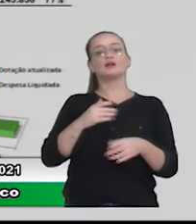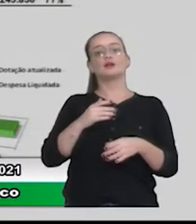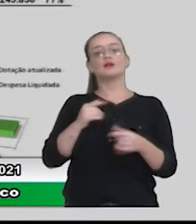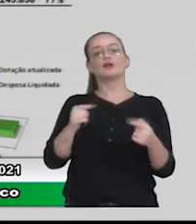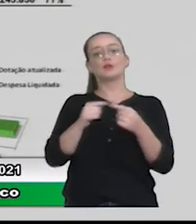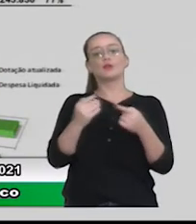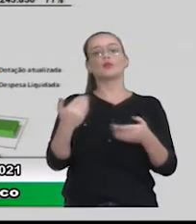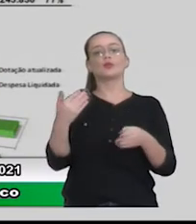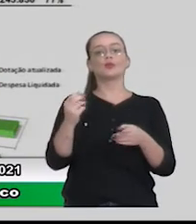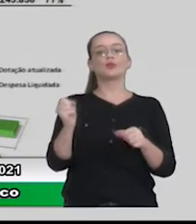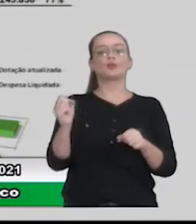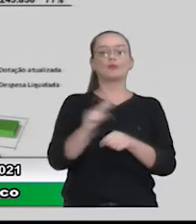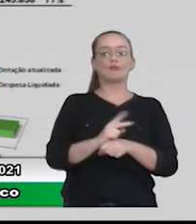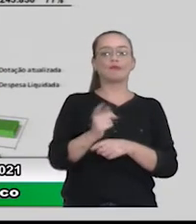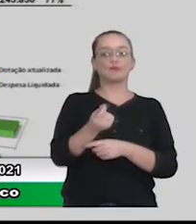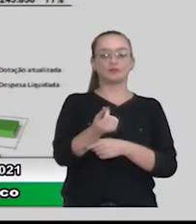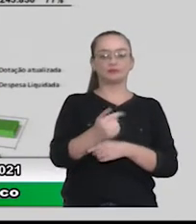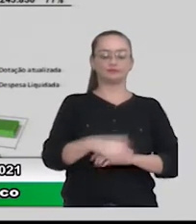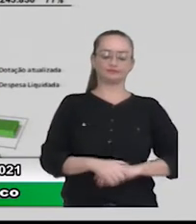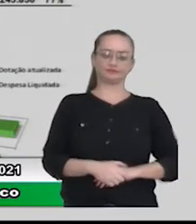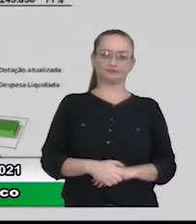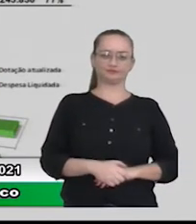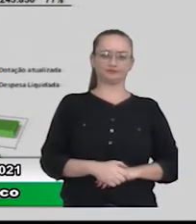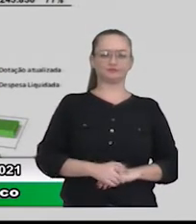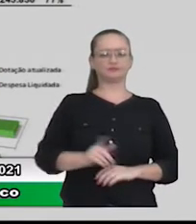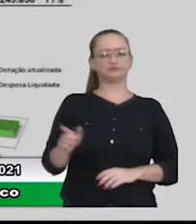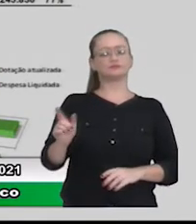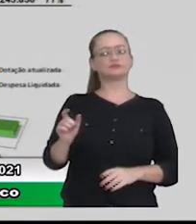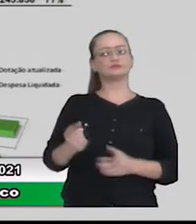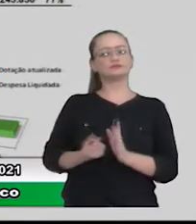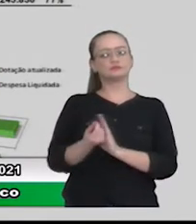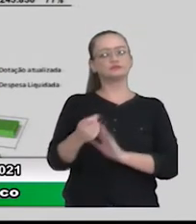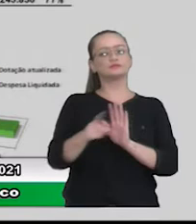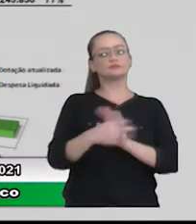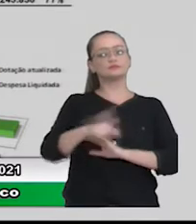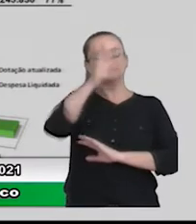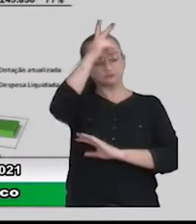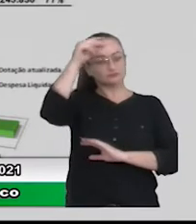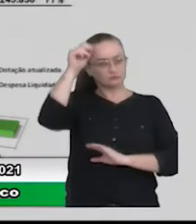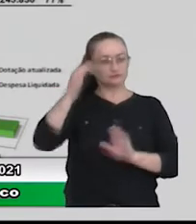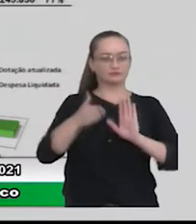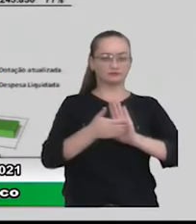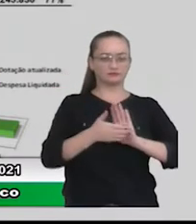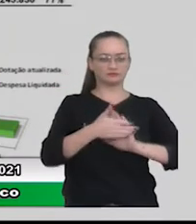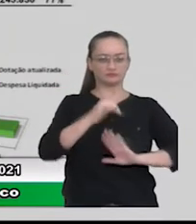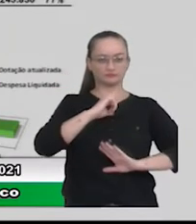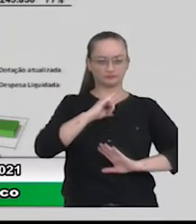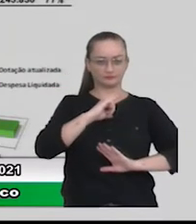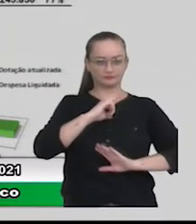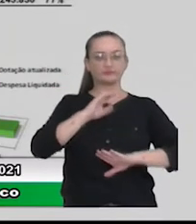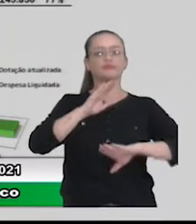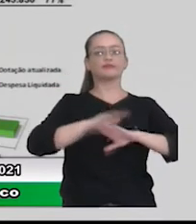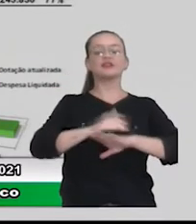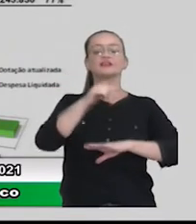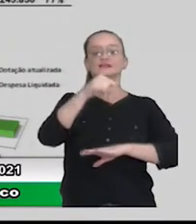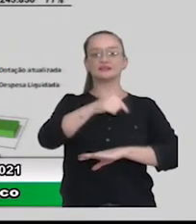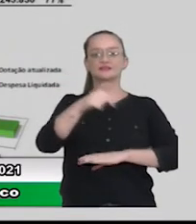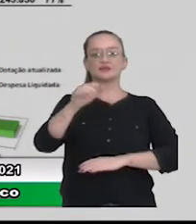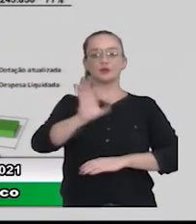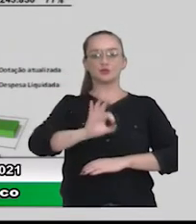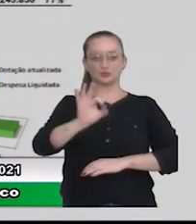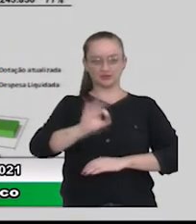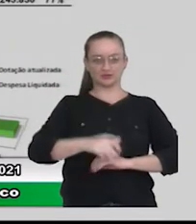executou 45%. Então, no orçamento da prefeitura, do que estava previsto, a gente executou 77% da